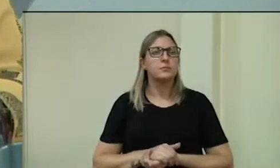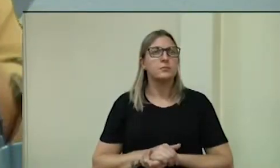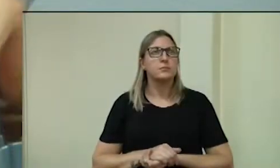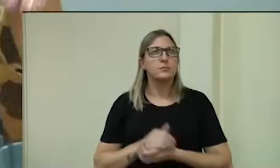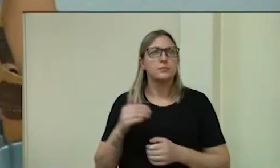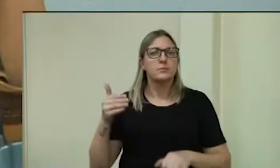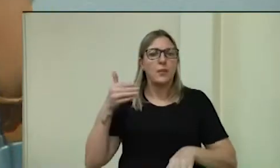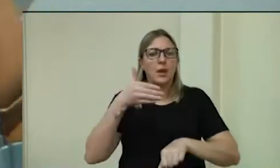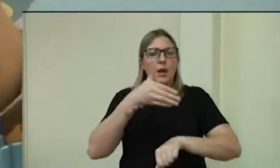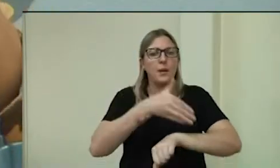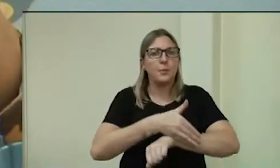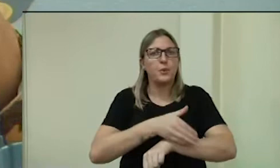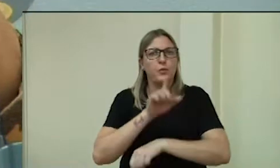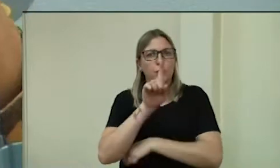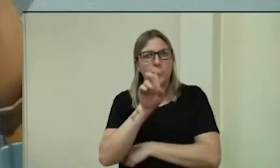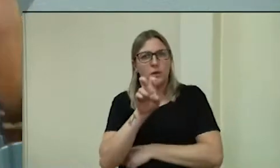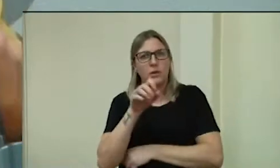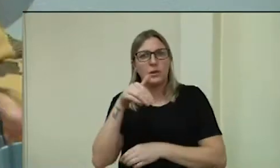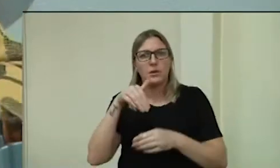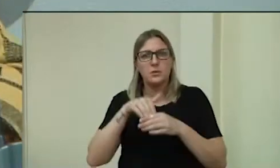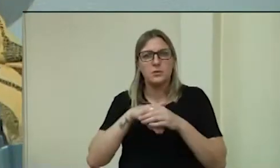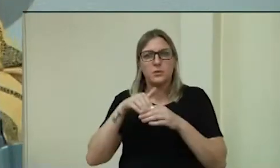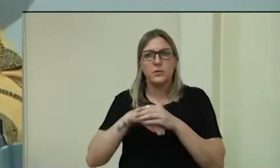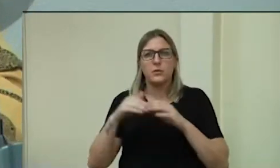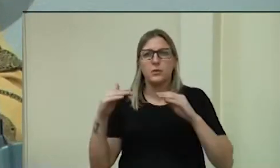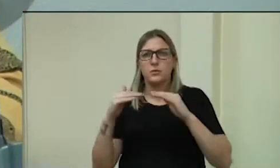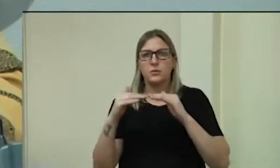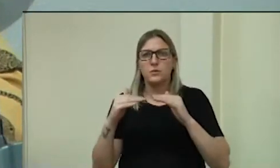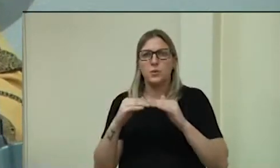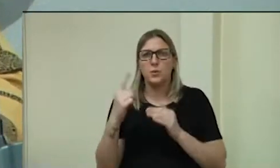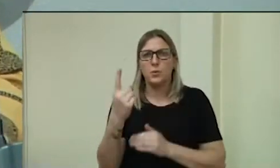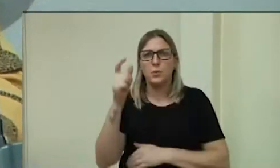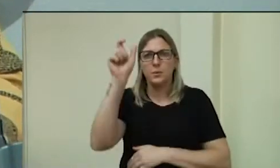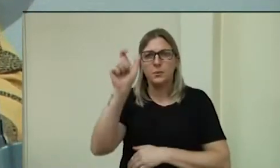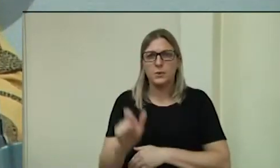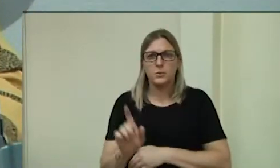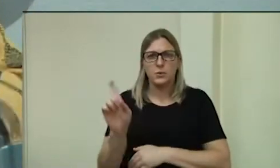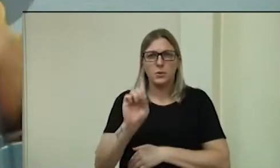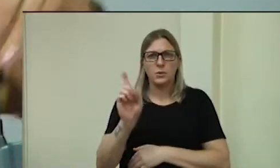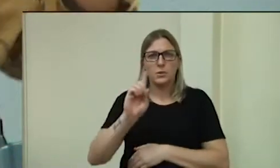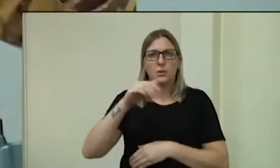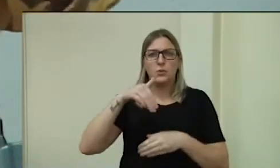Aprovado com 15 votos favoráveis e uma abstenção.